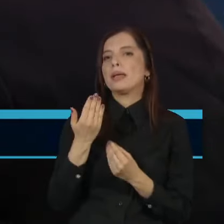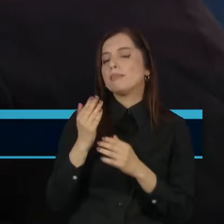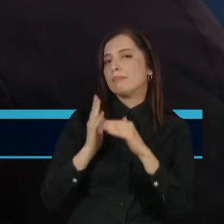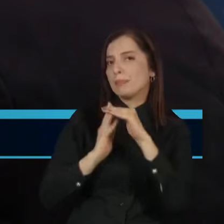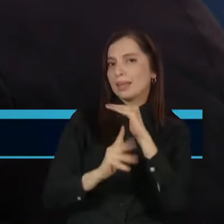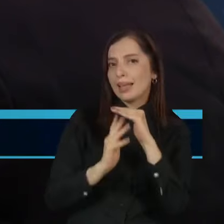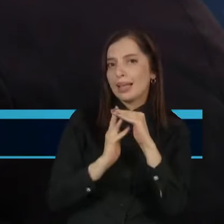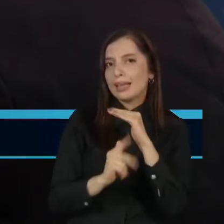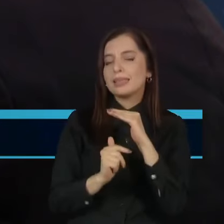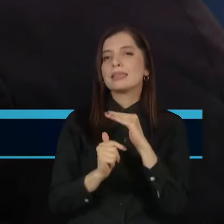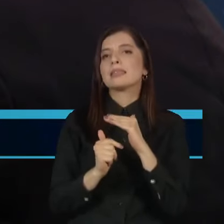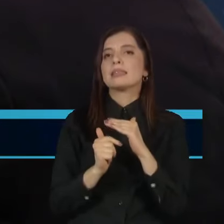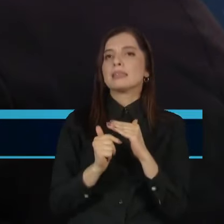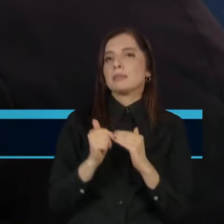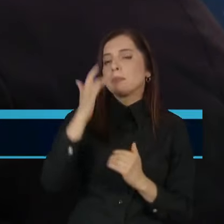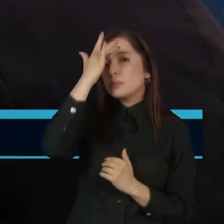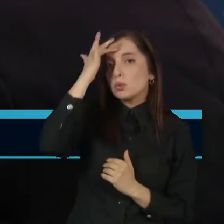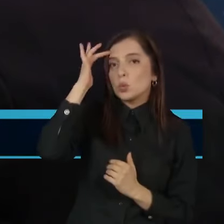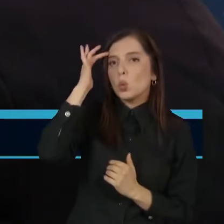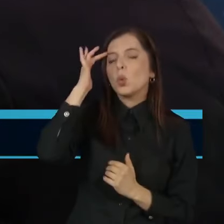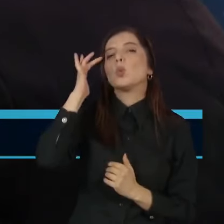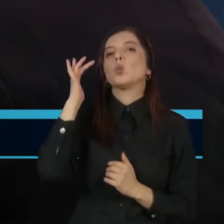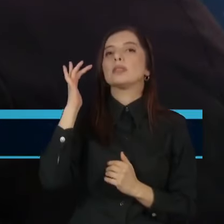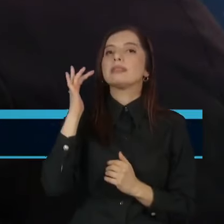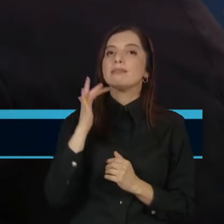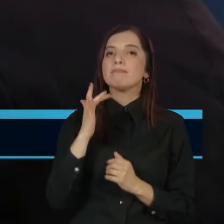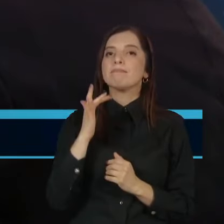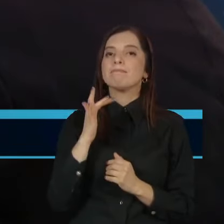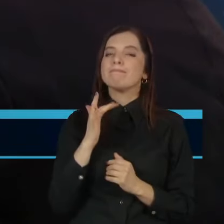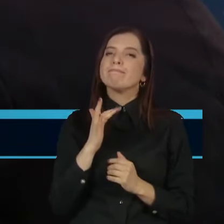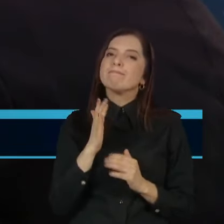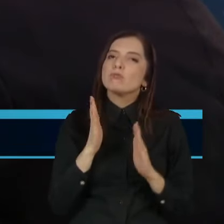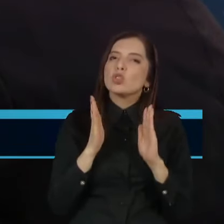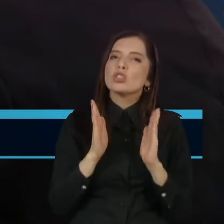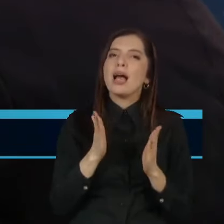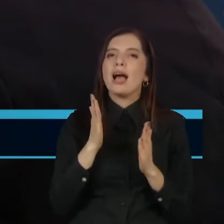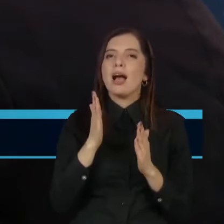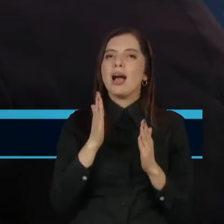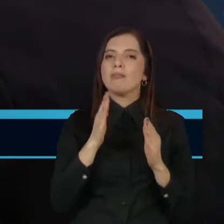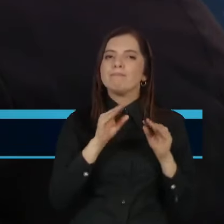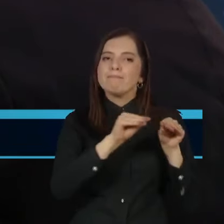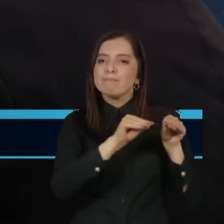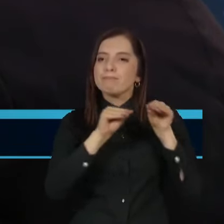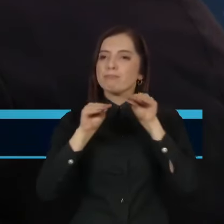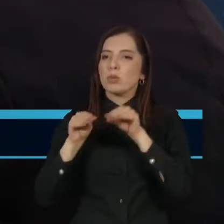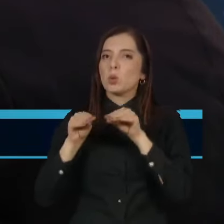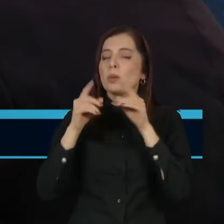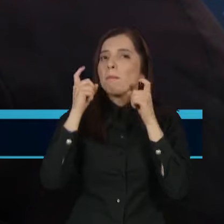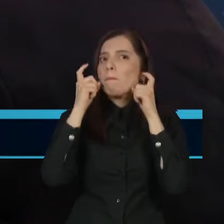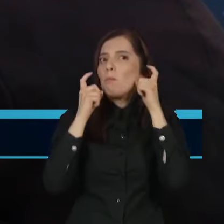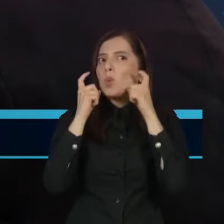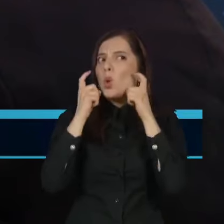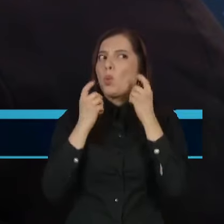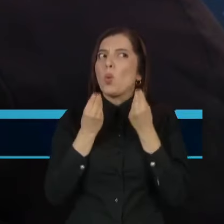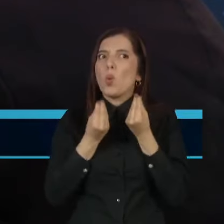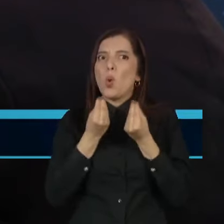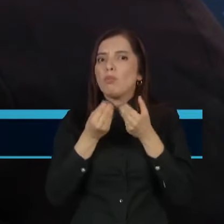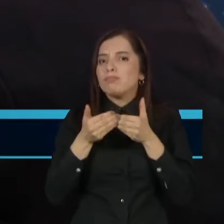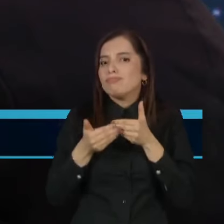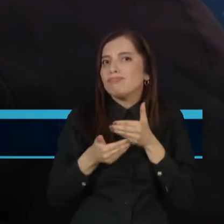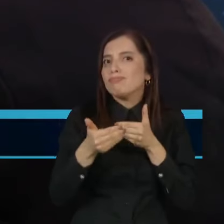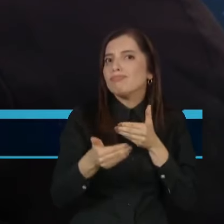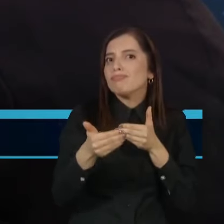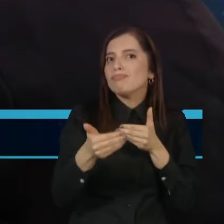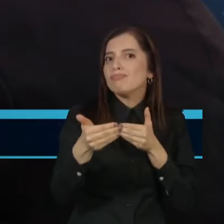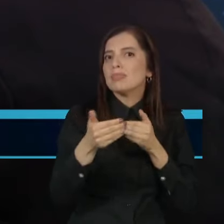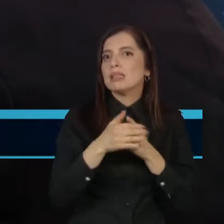Os eleitores que têm essa chegada dos imigrantes como preocupação preferem as propostas do Trump, né? E